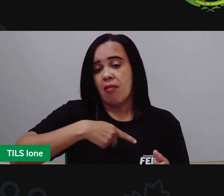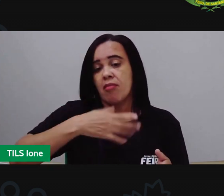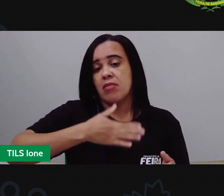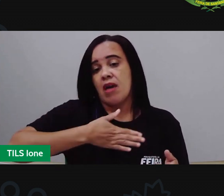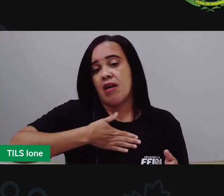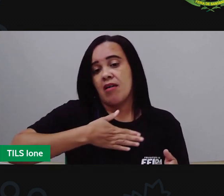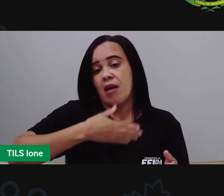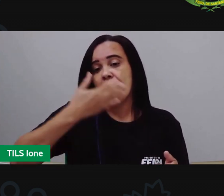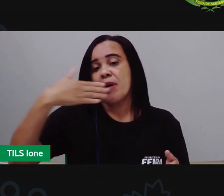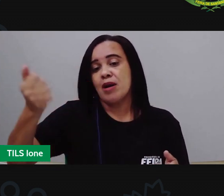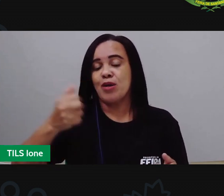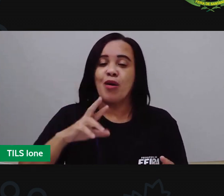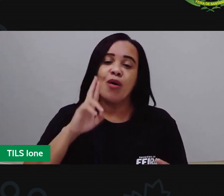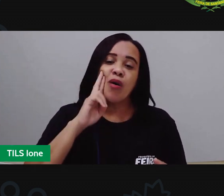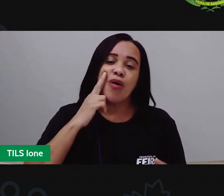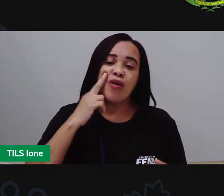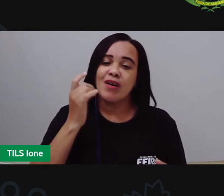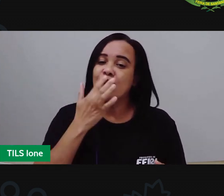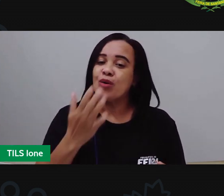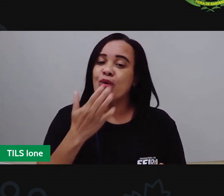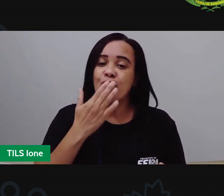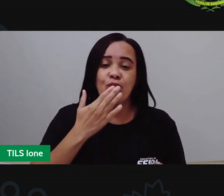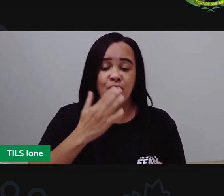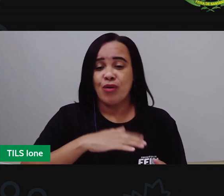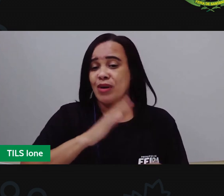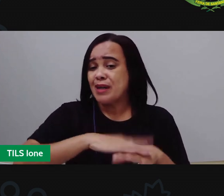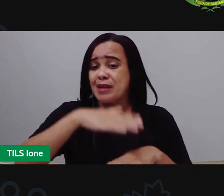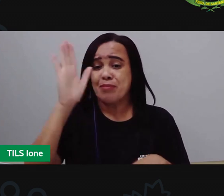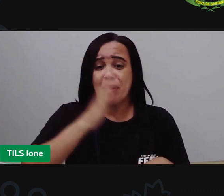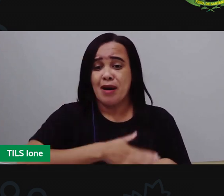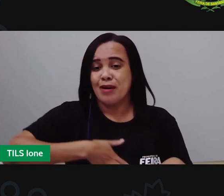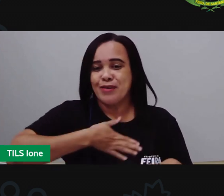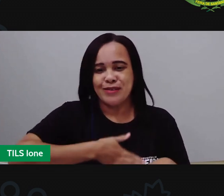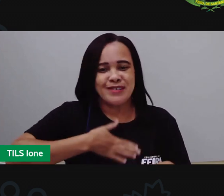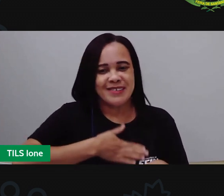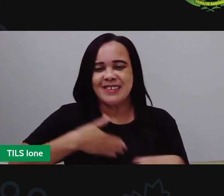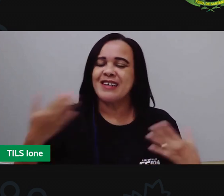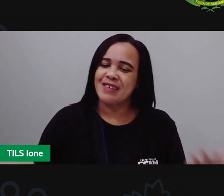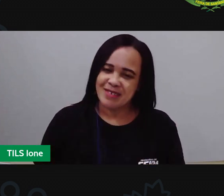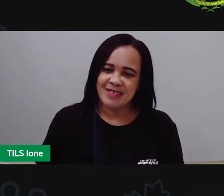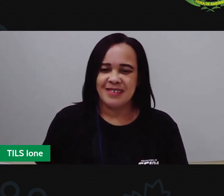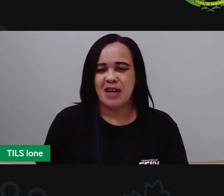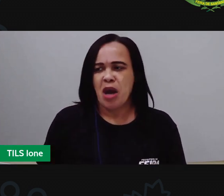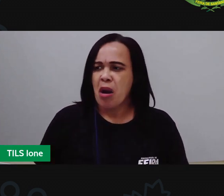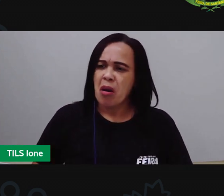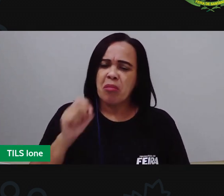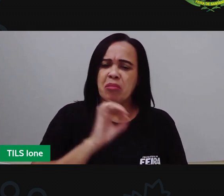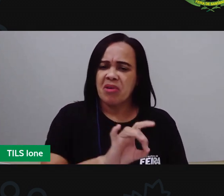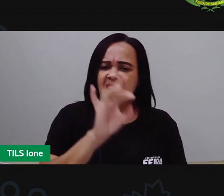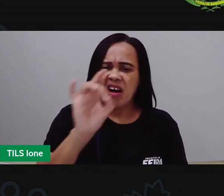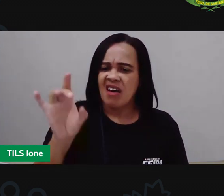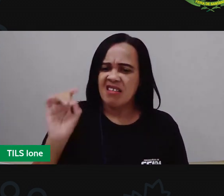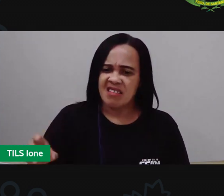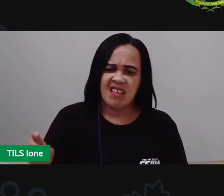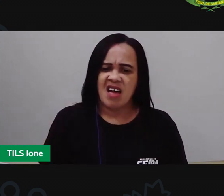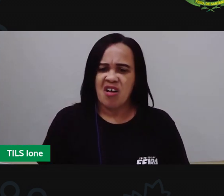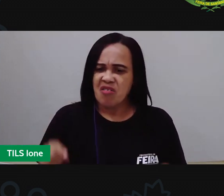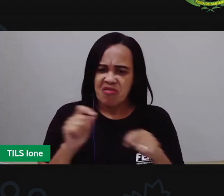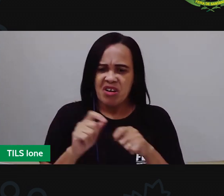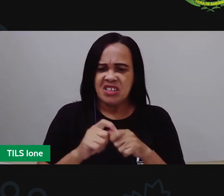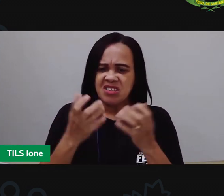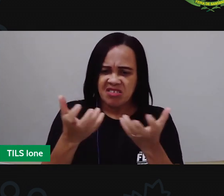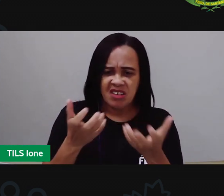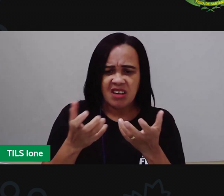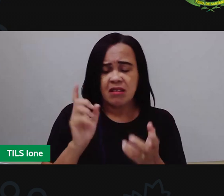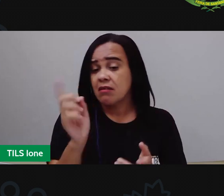rosa porque ele não poderia seguir só agradando aos outros a gente também foi